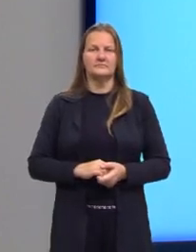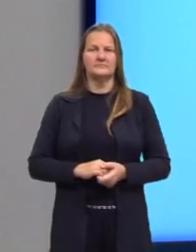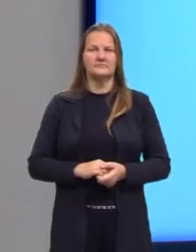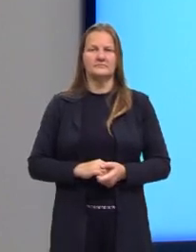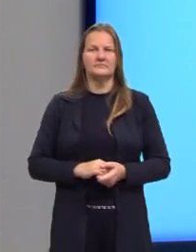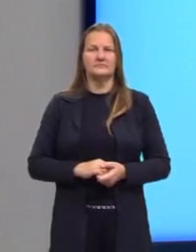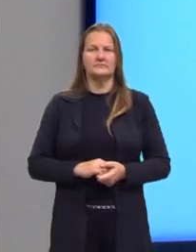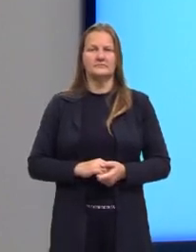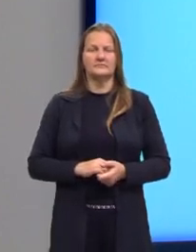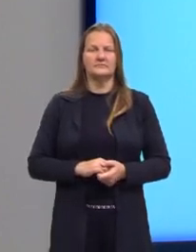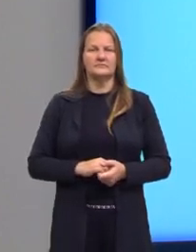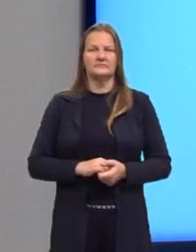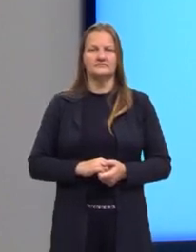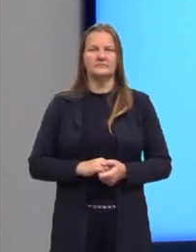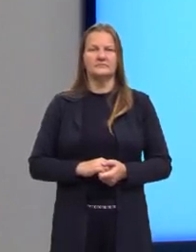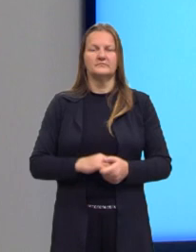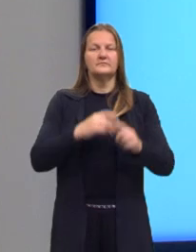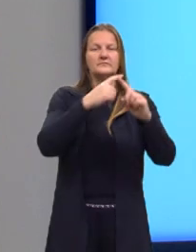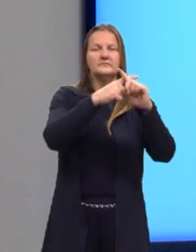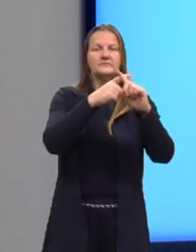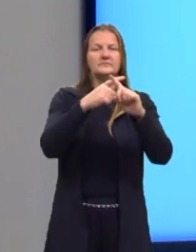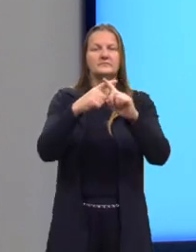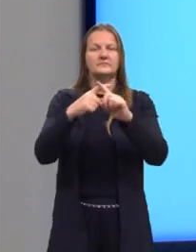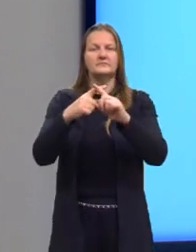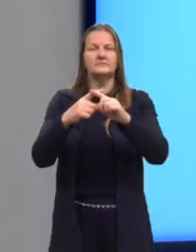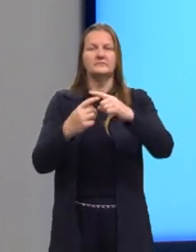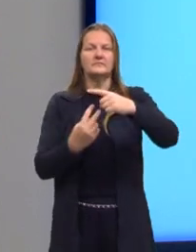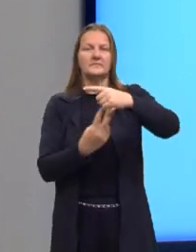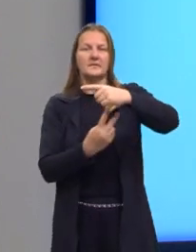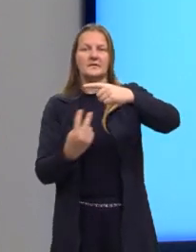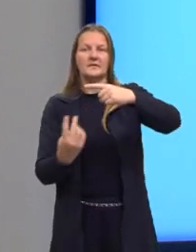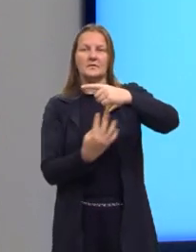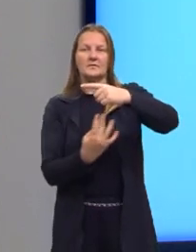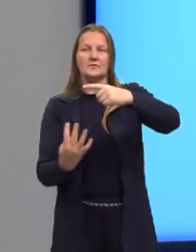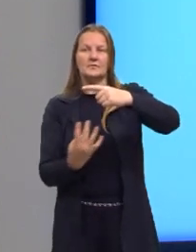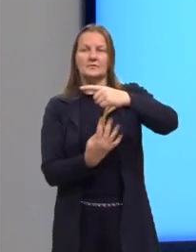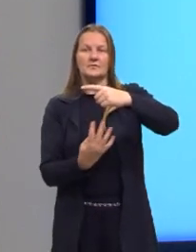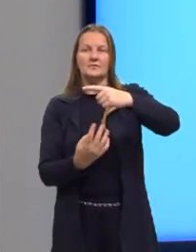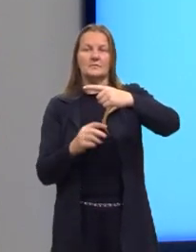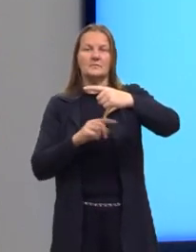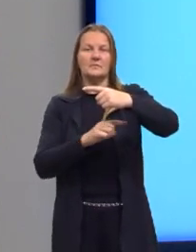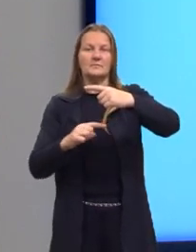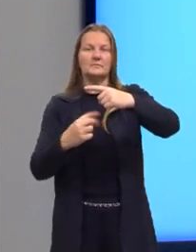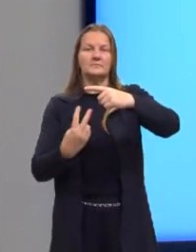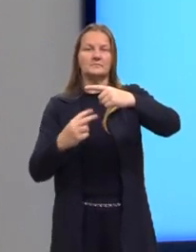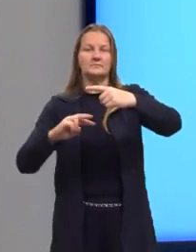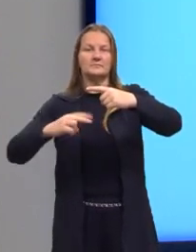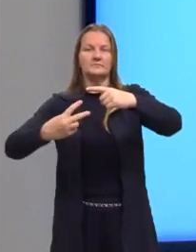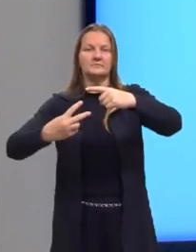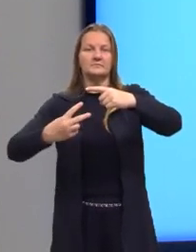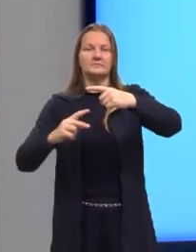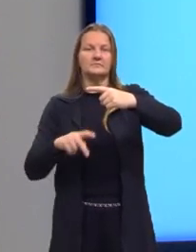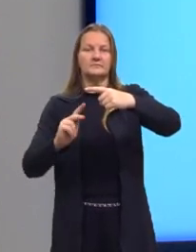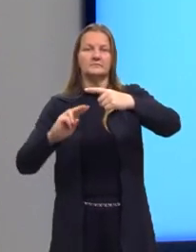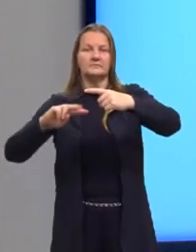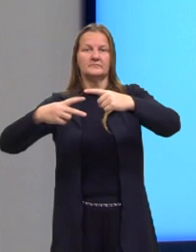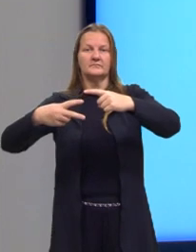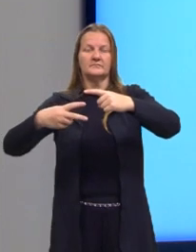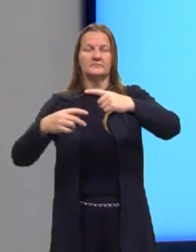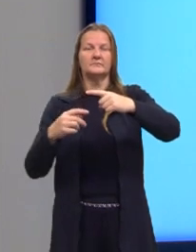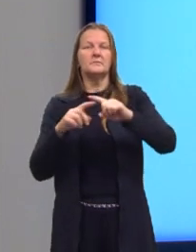Aqui, resolvendo a multiplicação do denominador, nós teríamos menos 2K ao quadrado, mas